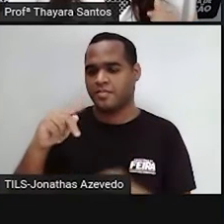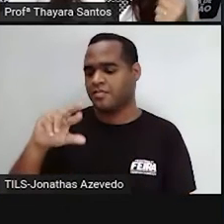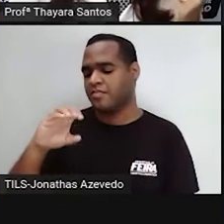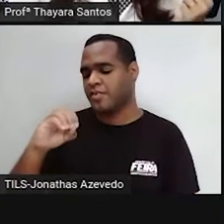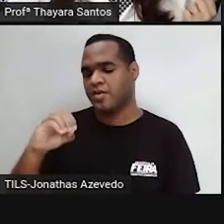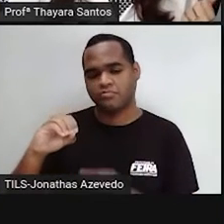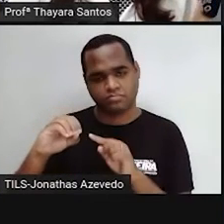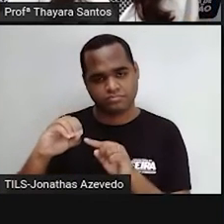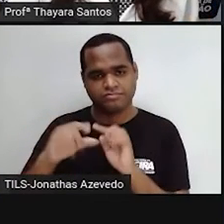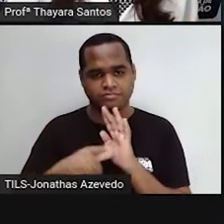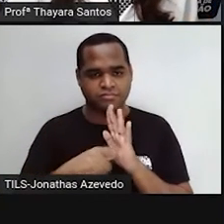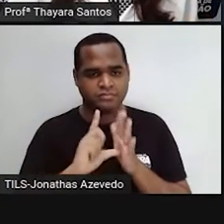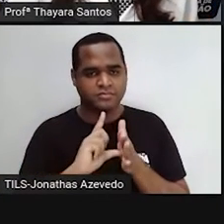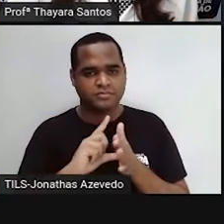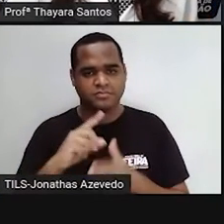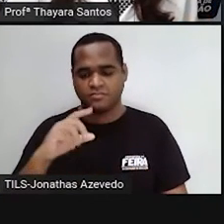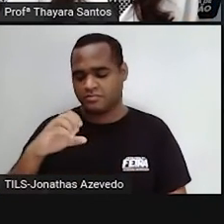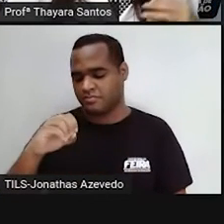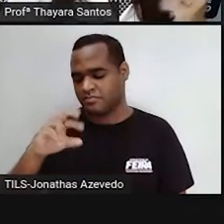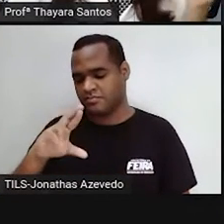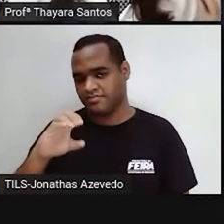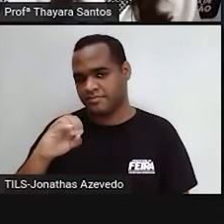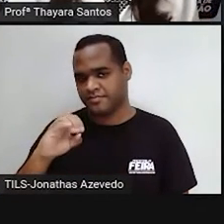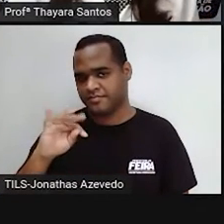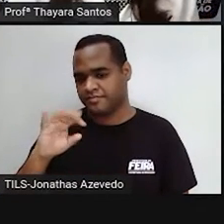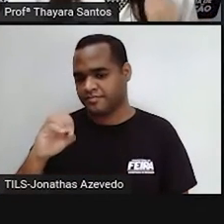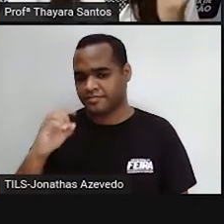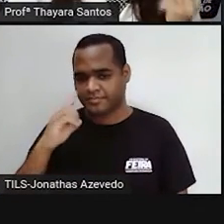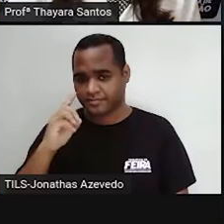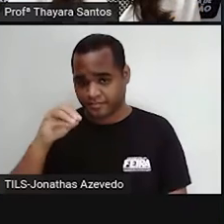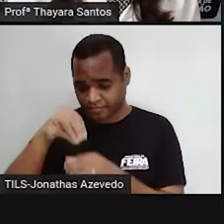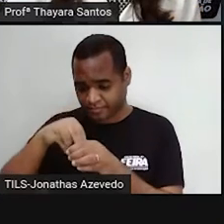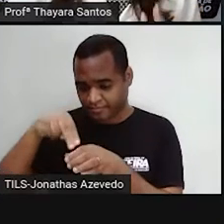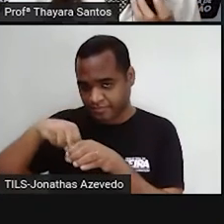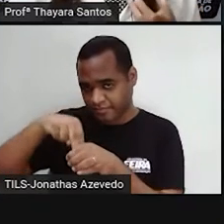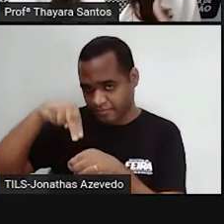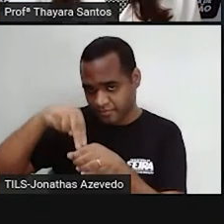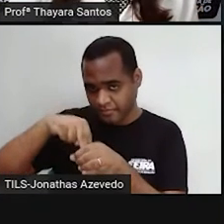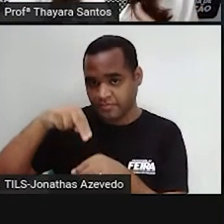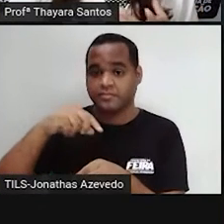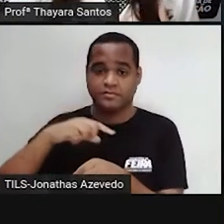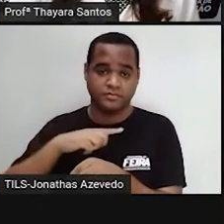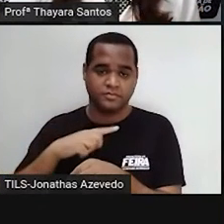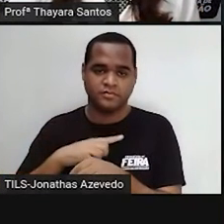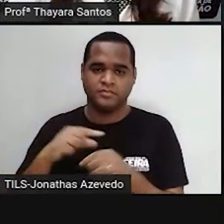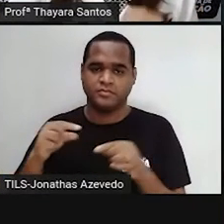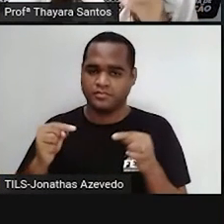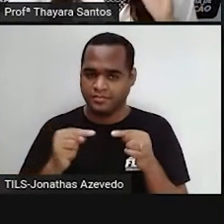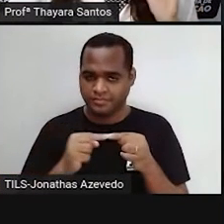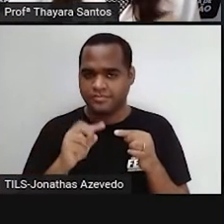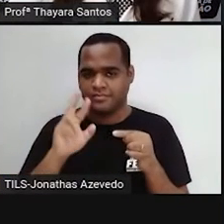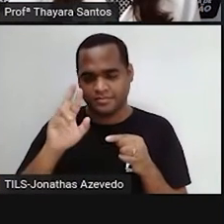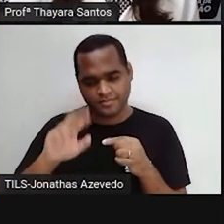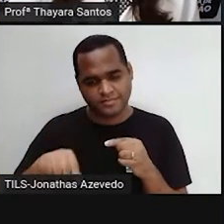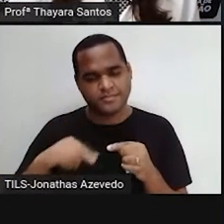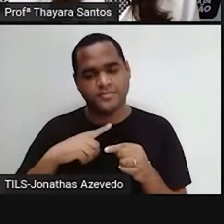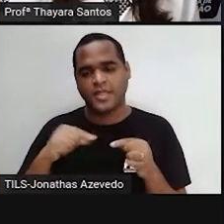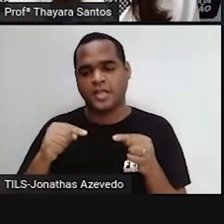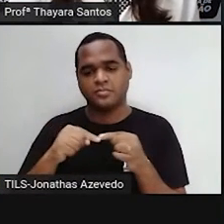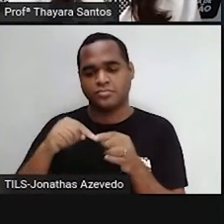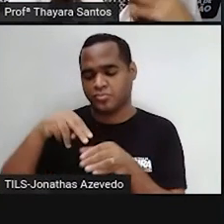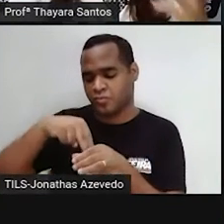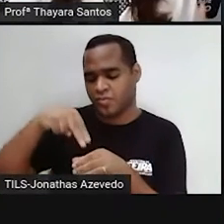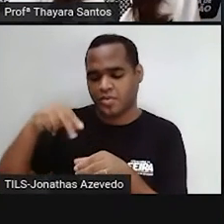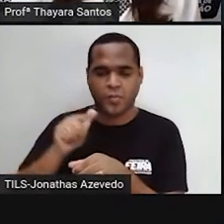dizer antes e carióticas vem de carioteca, de núcleo. Então, as células prokarióticas, elas não apresentam